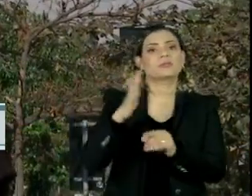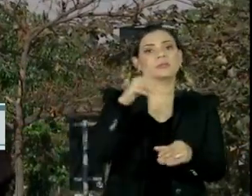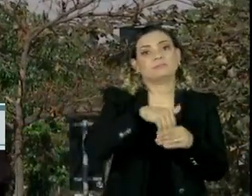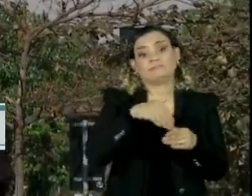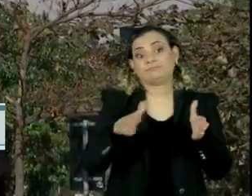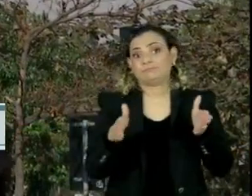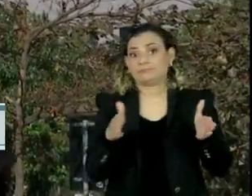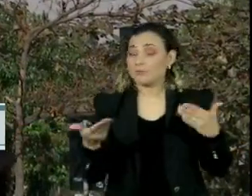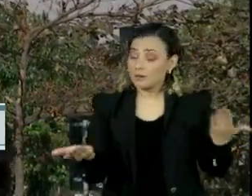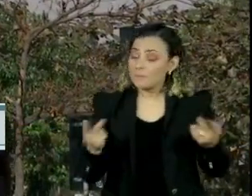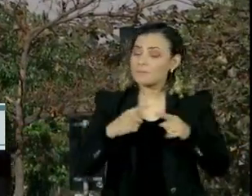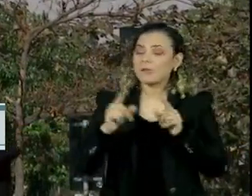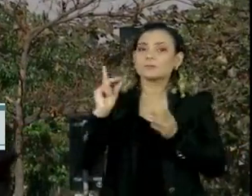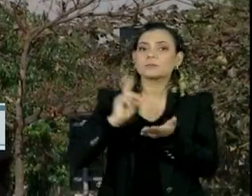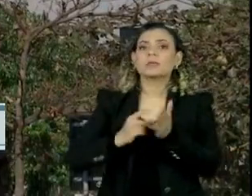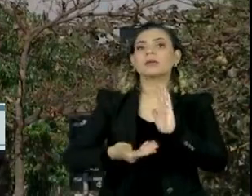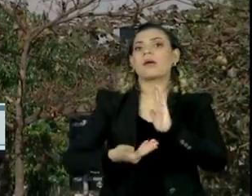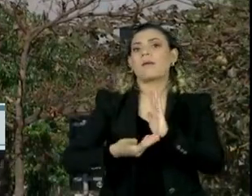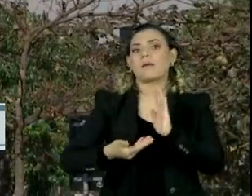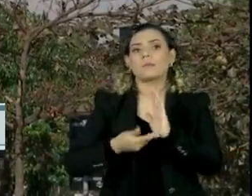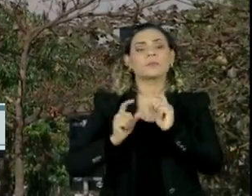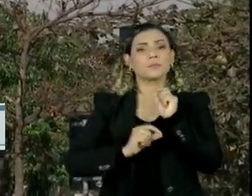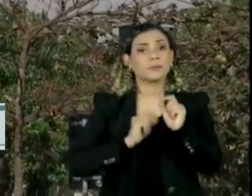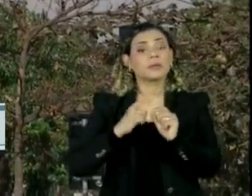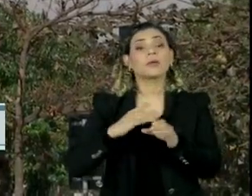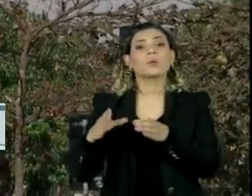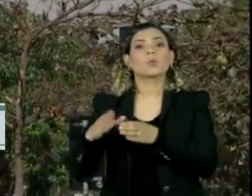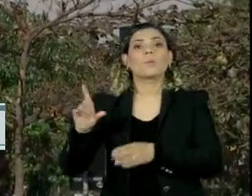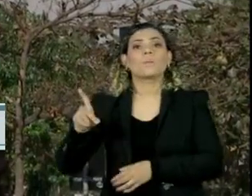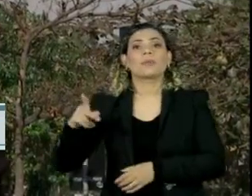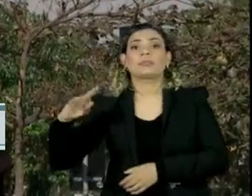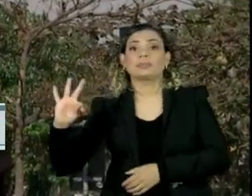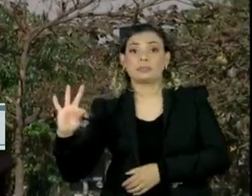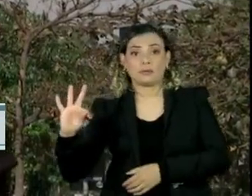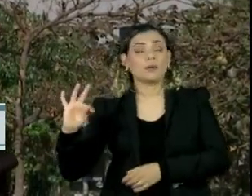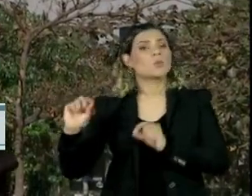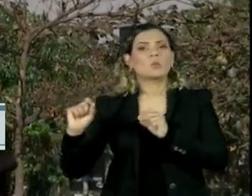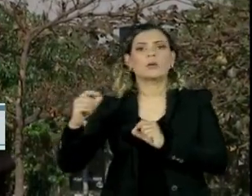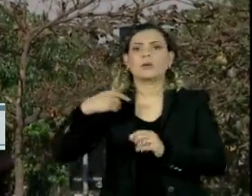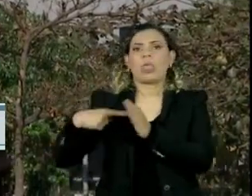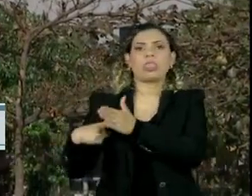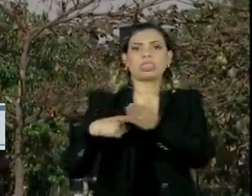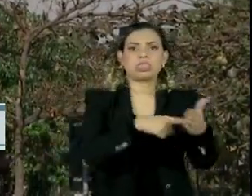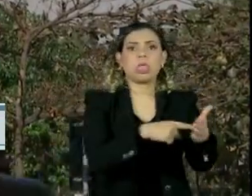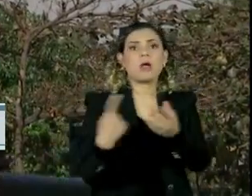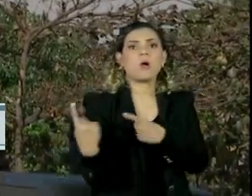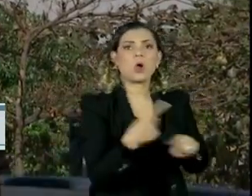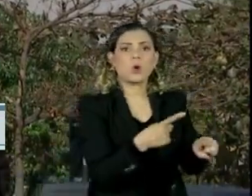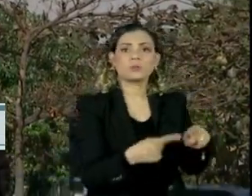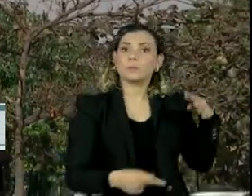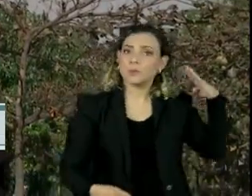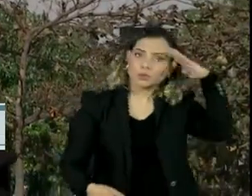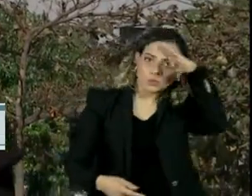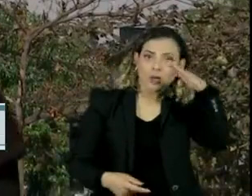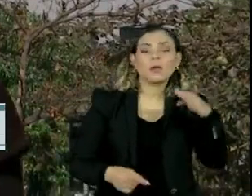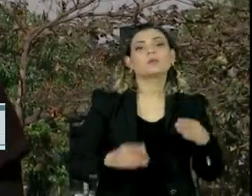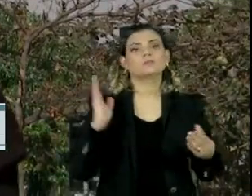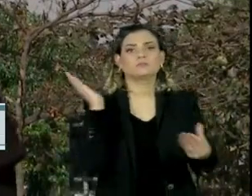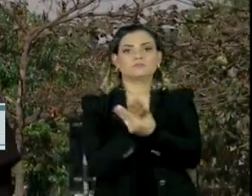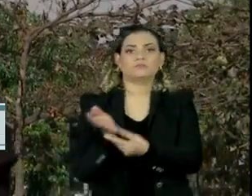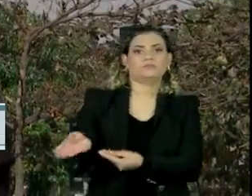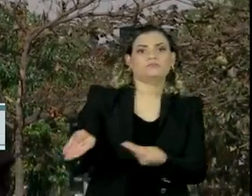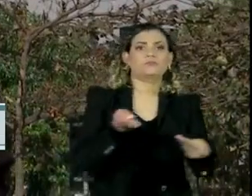caso. Por parte da Câmara, a liderança do PT apresentou uma notícia crime contra Bolsonaro no Supremo Tribunal Federal,